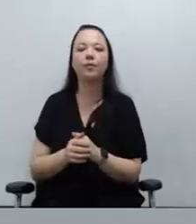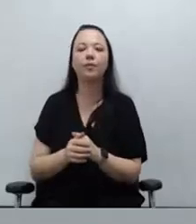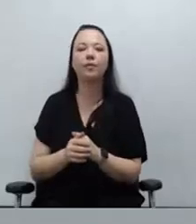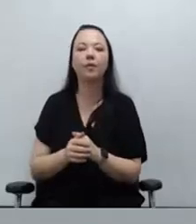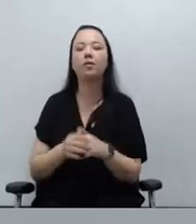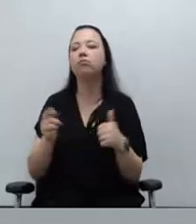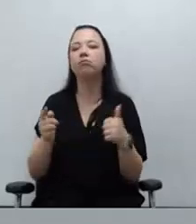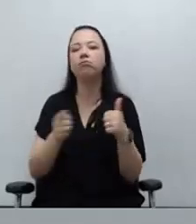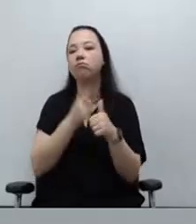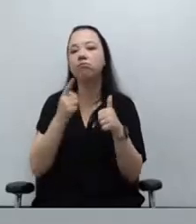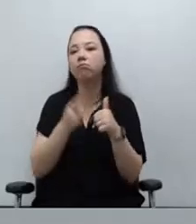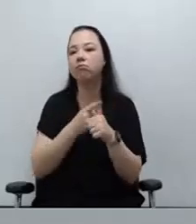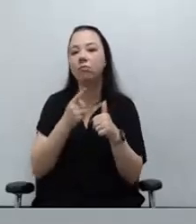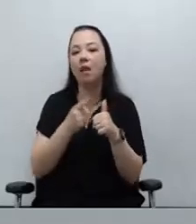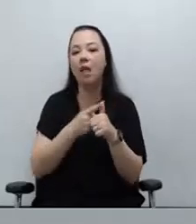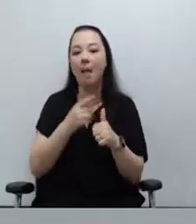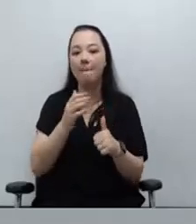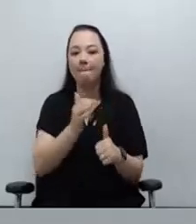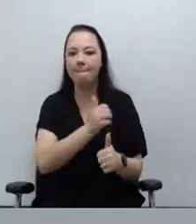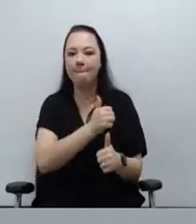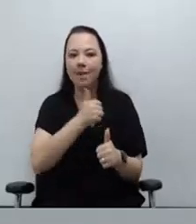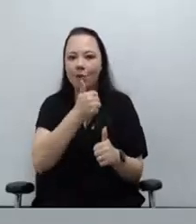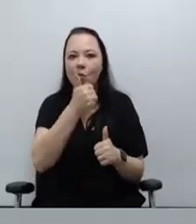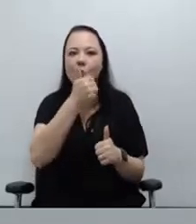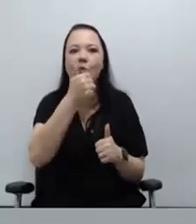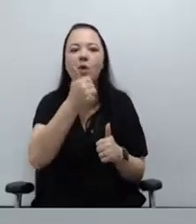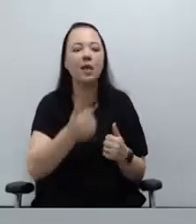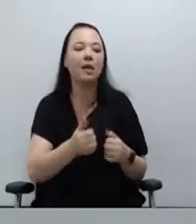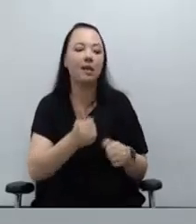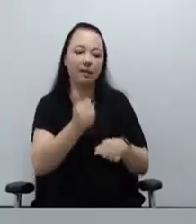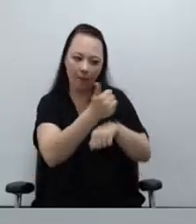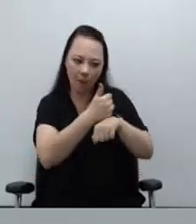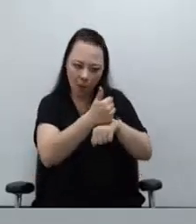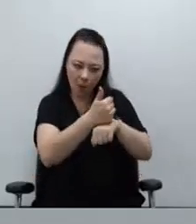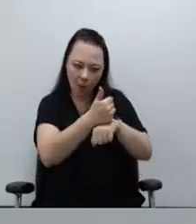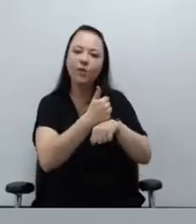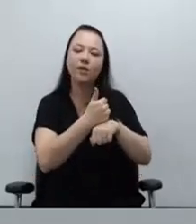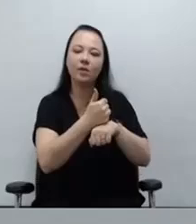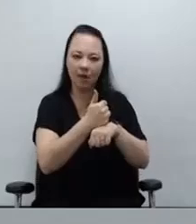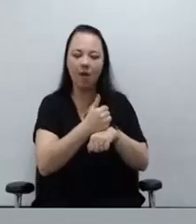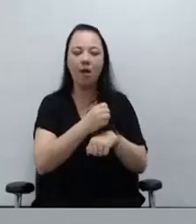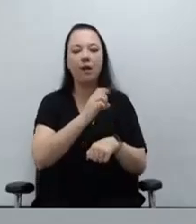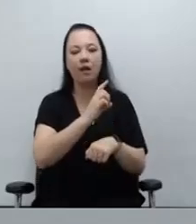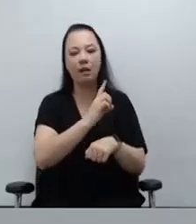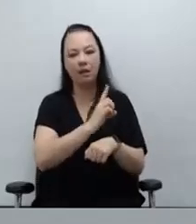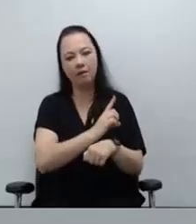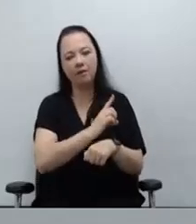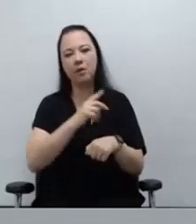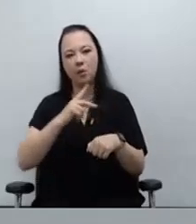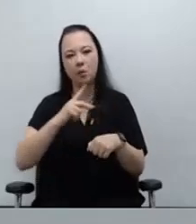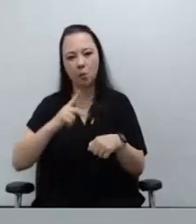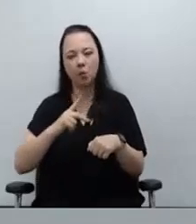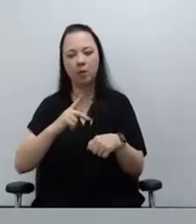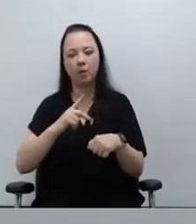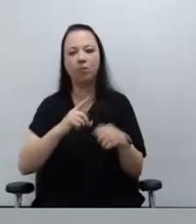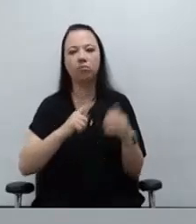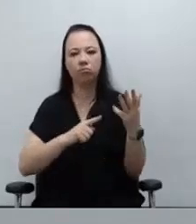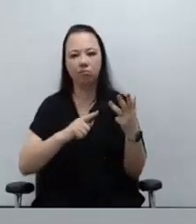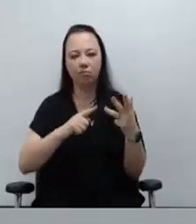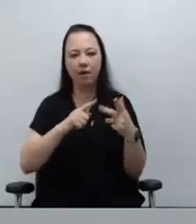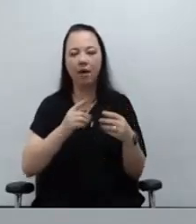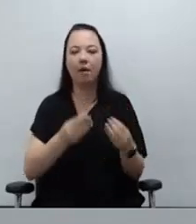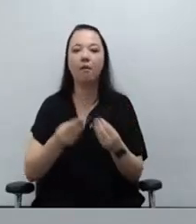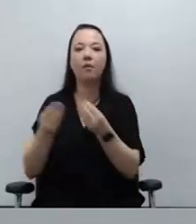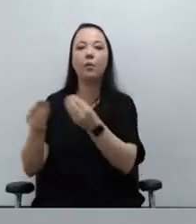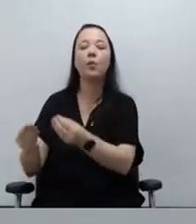das carreiras, tanto de servidores e servidoras, como de defensores e defensoras, para o presidente André do Prado, então,